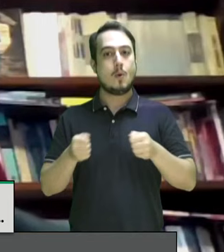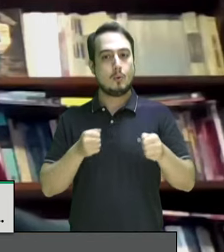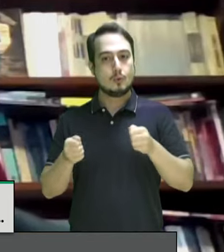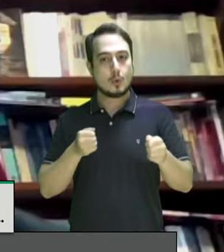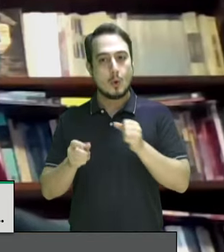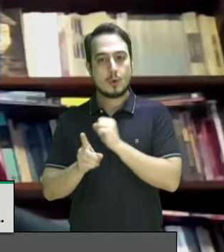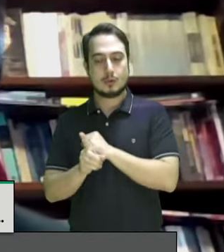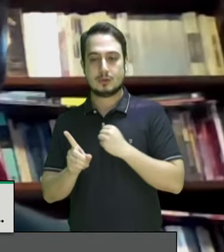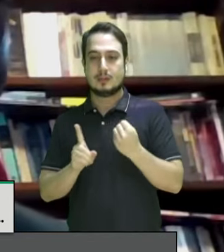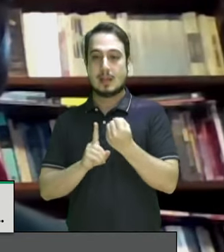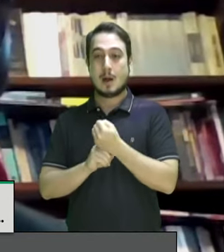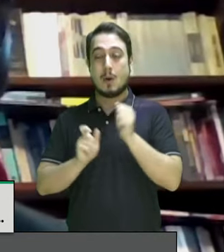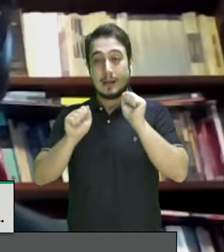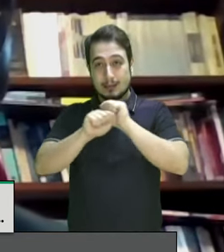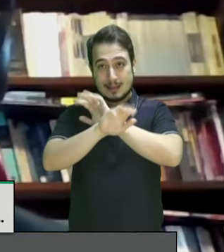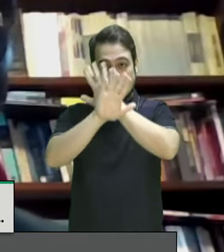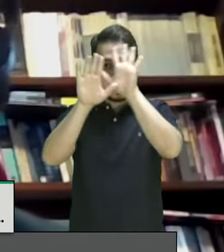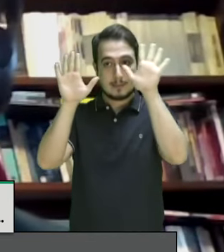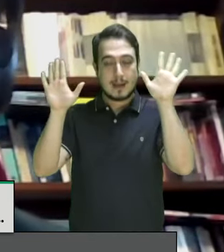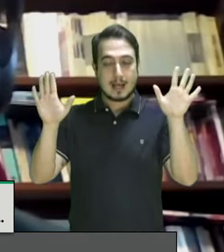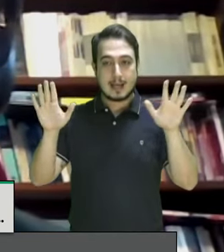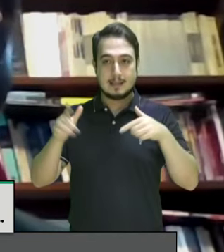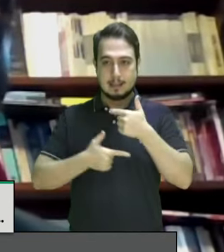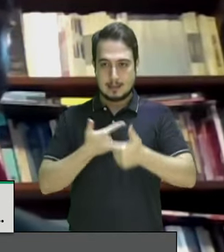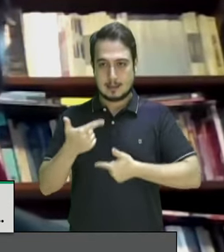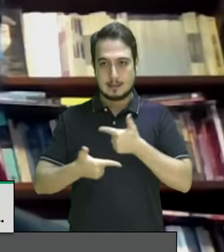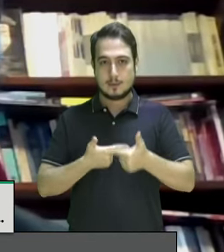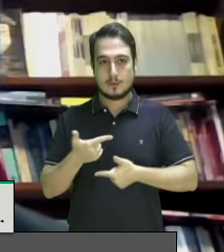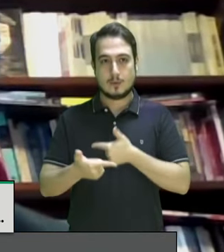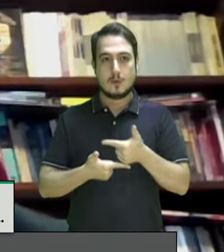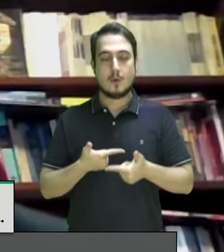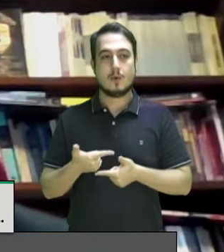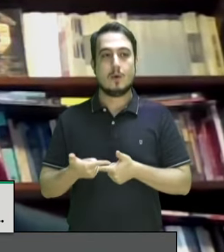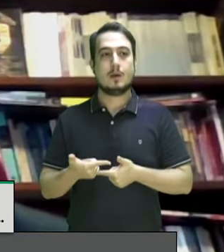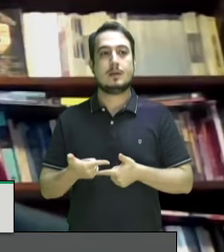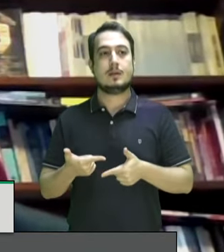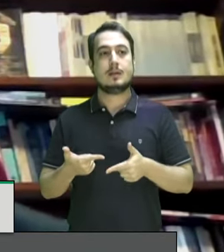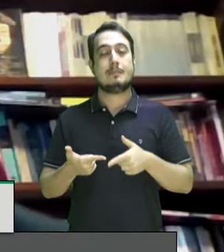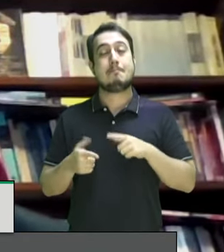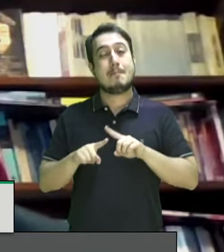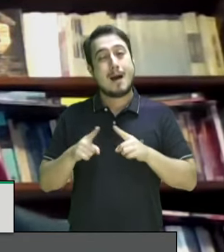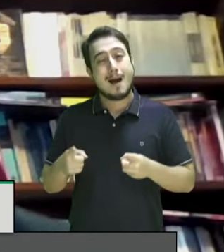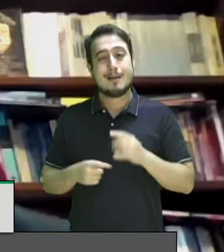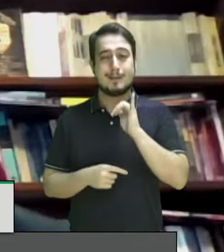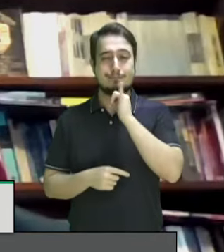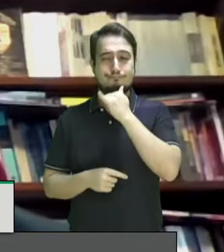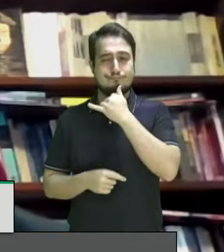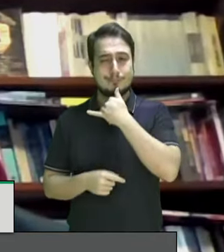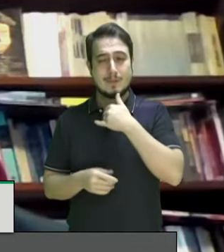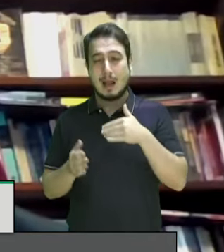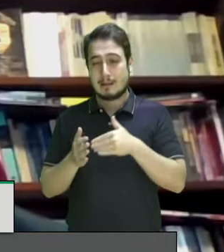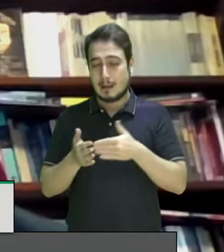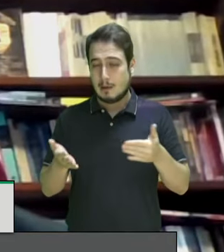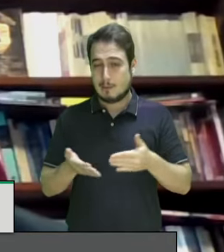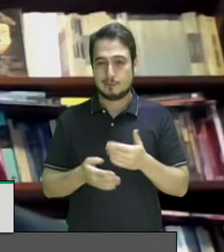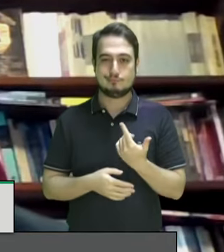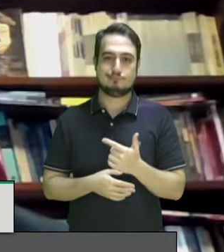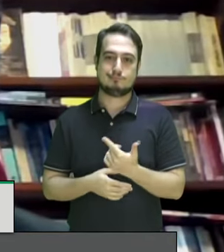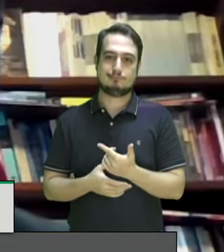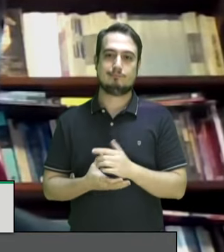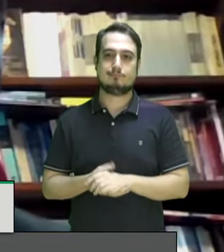como transparência nos dados algo que infelizmente até o momento não existe